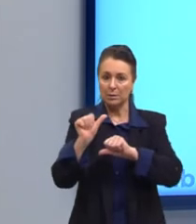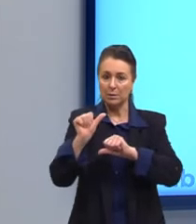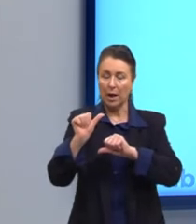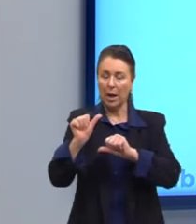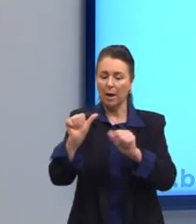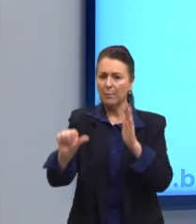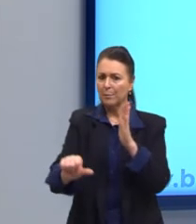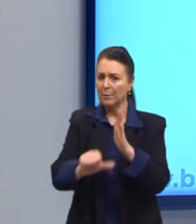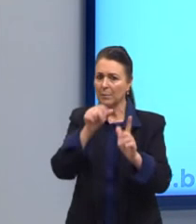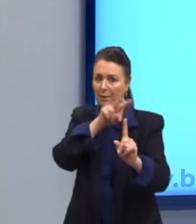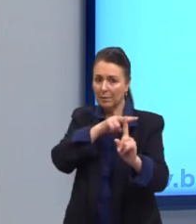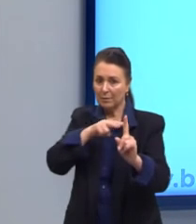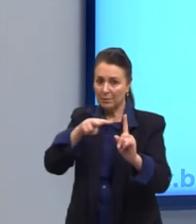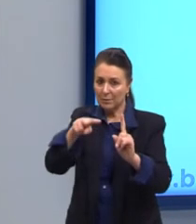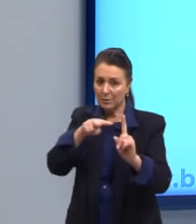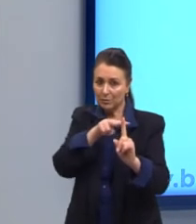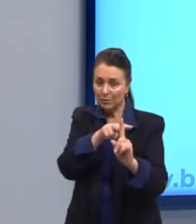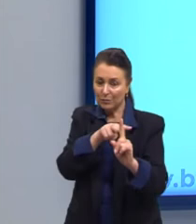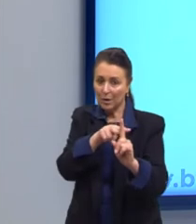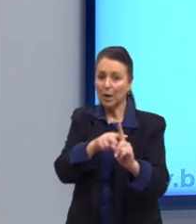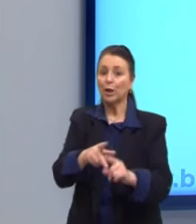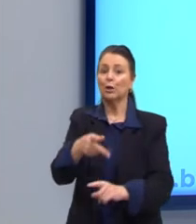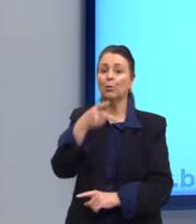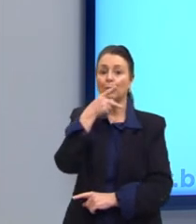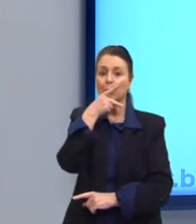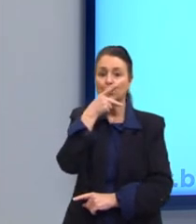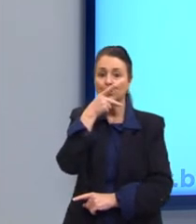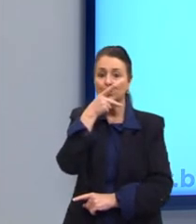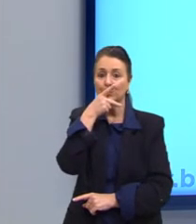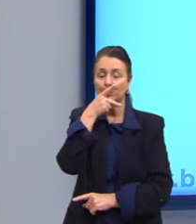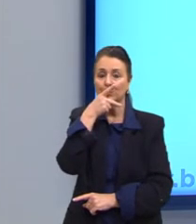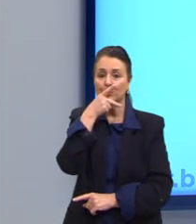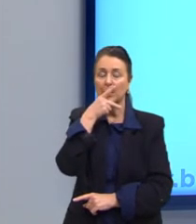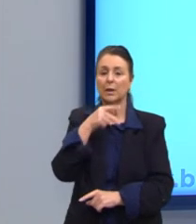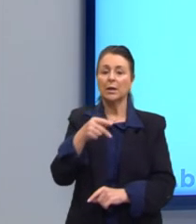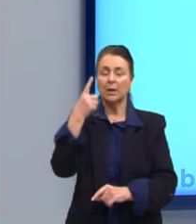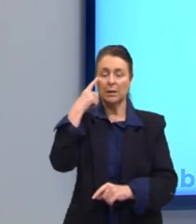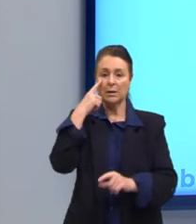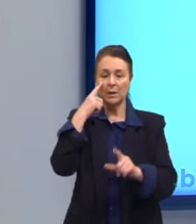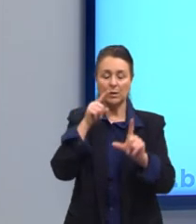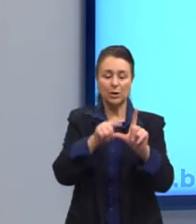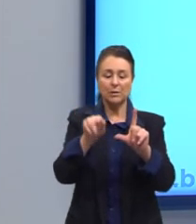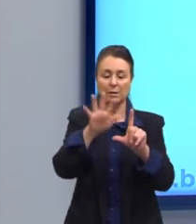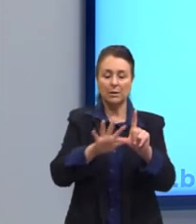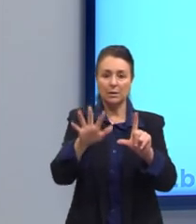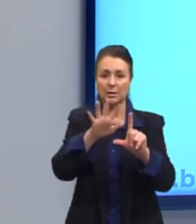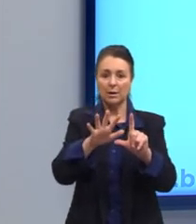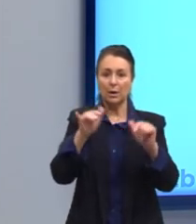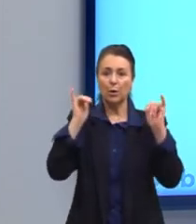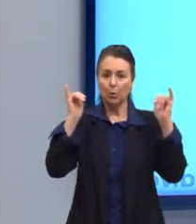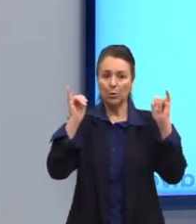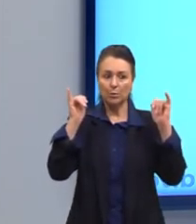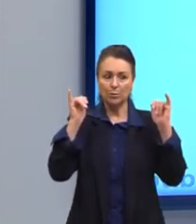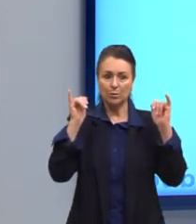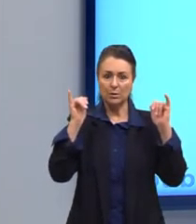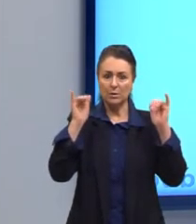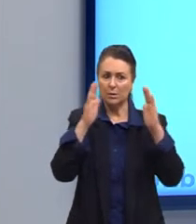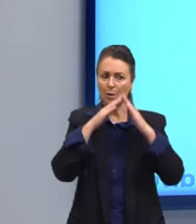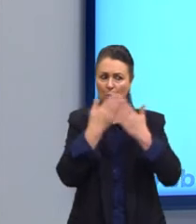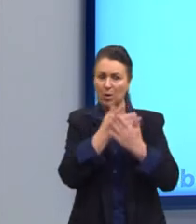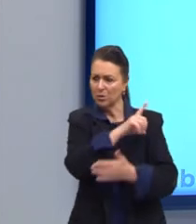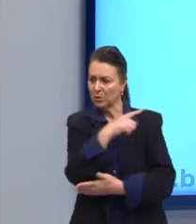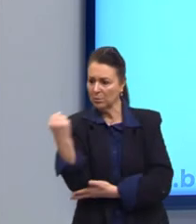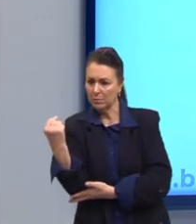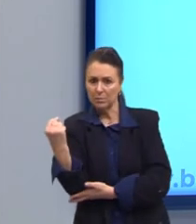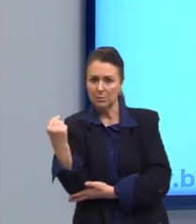perspectiva lá do nosso amigo Platão. Essa aqui também é interessante, se achar, o ônibus escolar já passou? Se